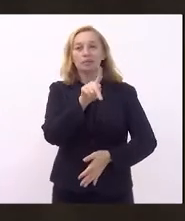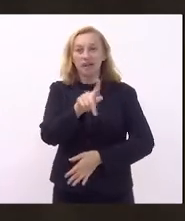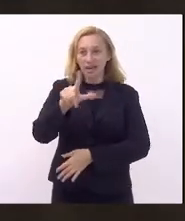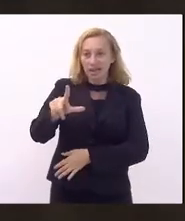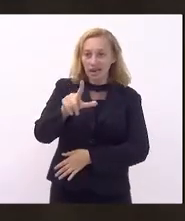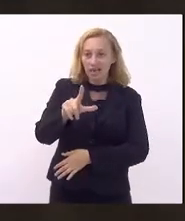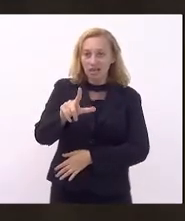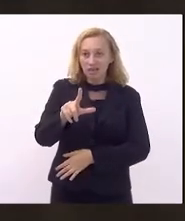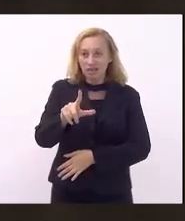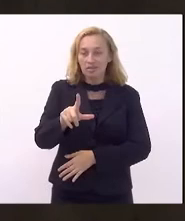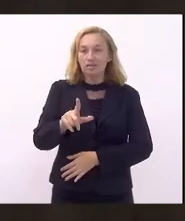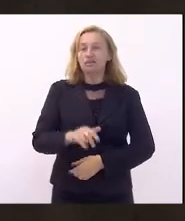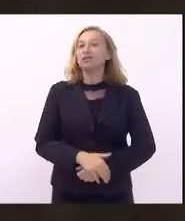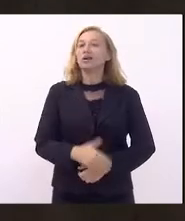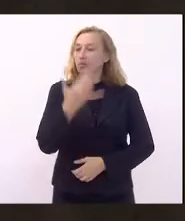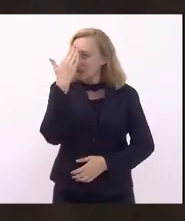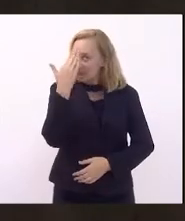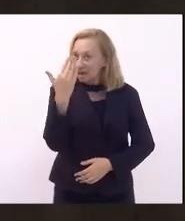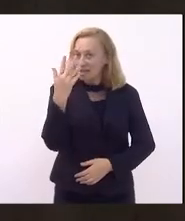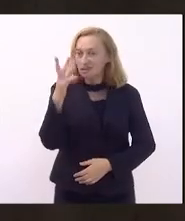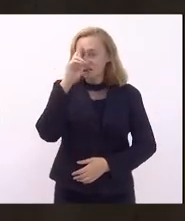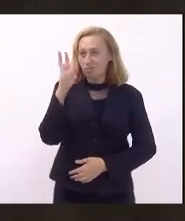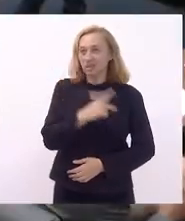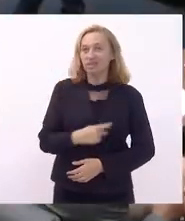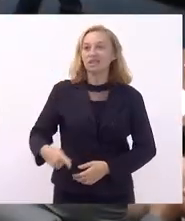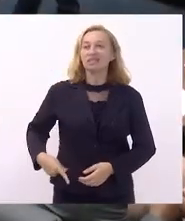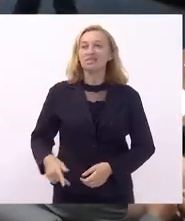para a sanção do governador. Muito obrigado, presidente.